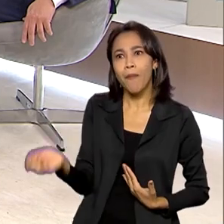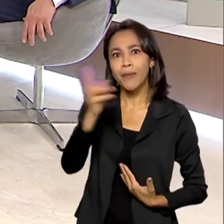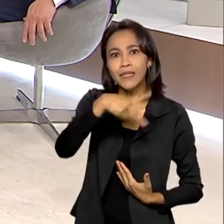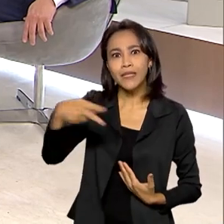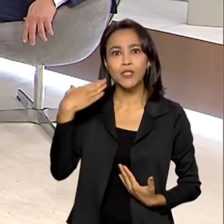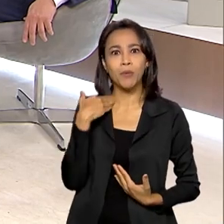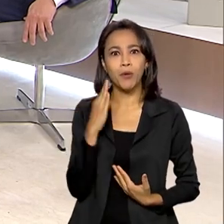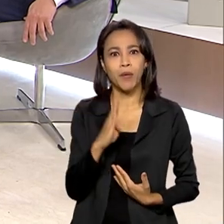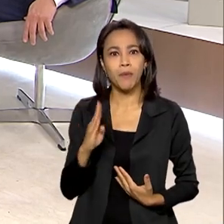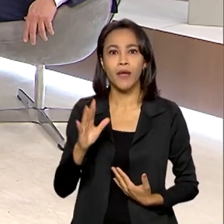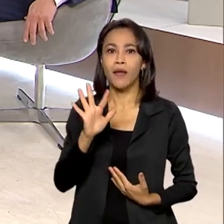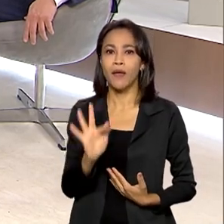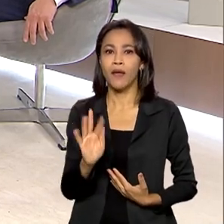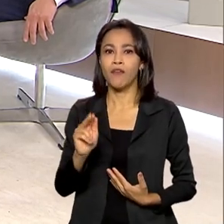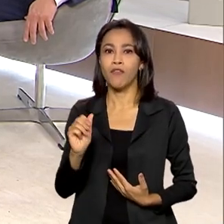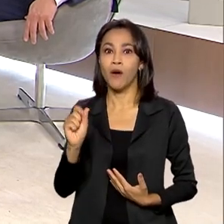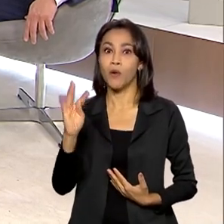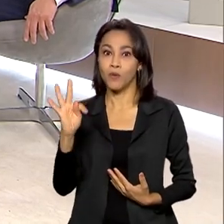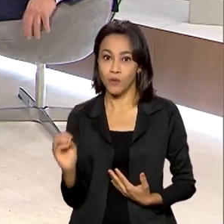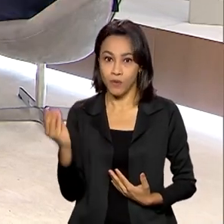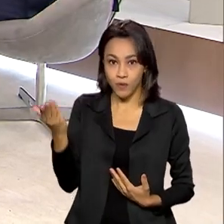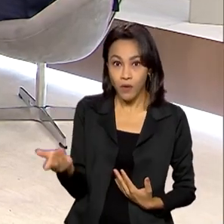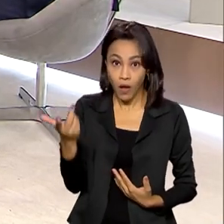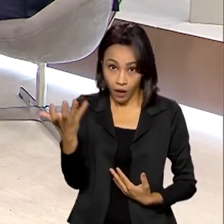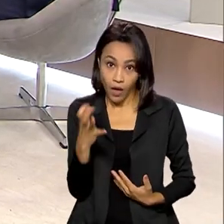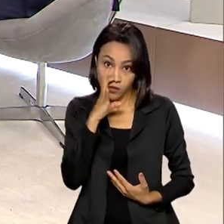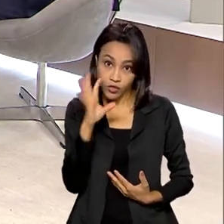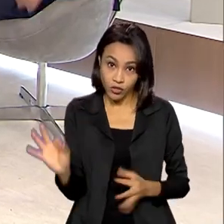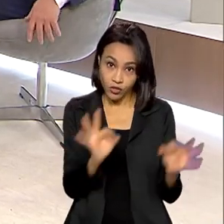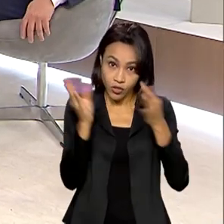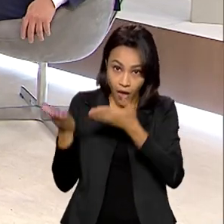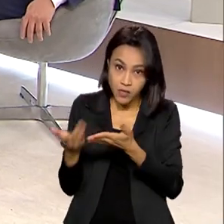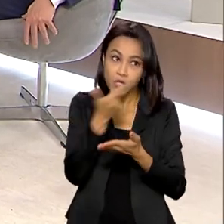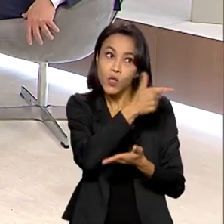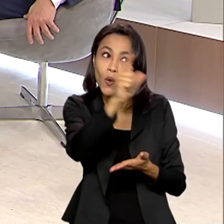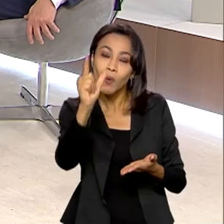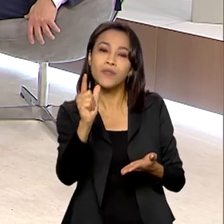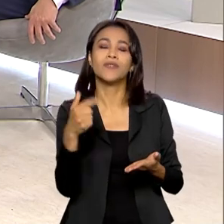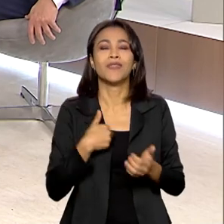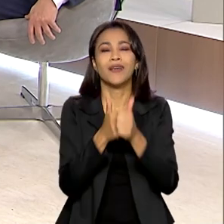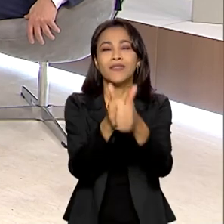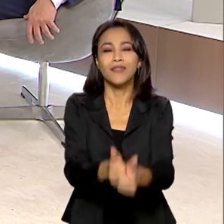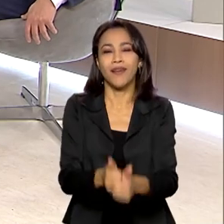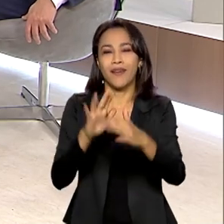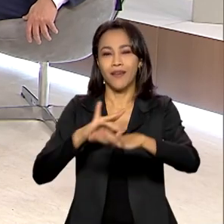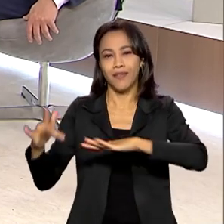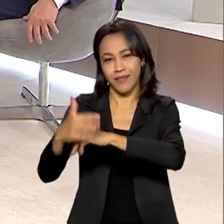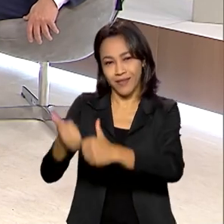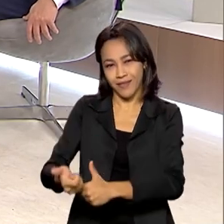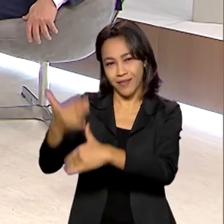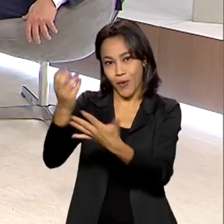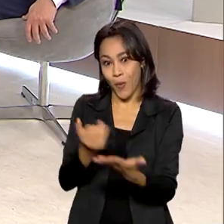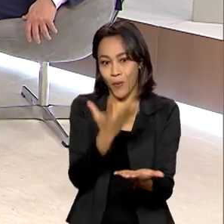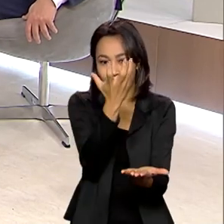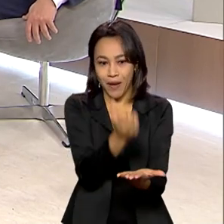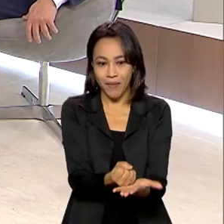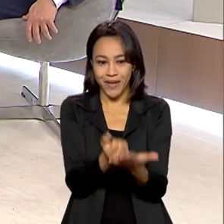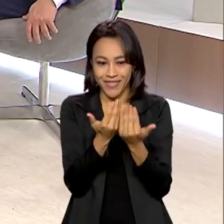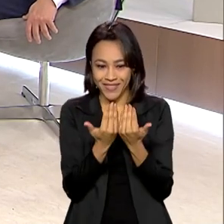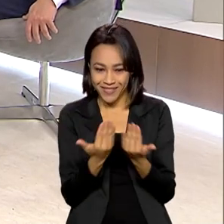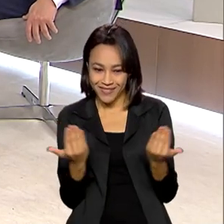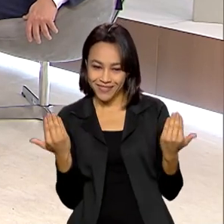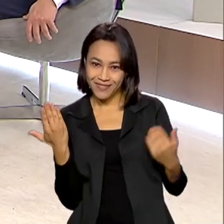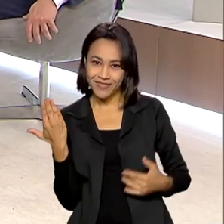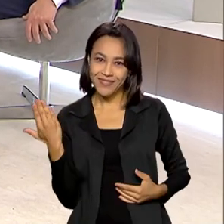Banco do Brasil, Fausto Ribeiro. E se você quiser rever esta ou outras entrevistas, siga as nossas redes sociais ou então baixe o